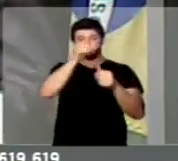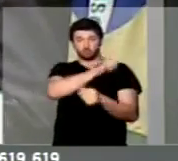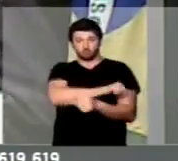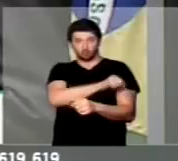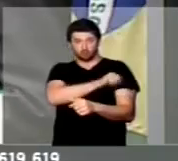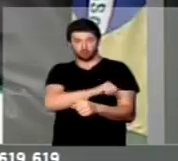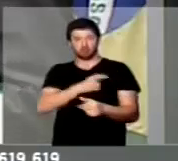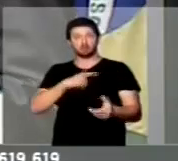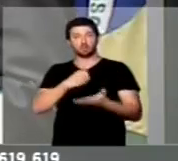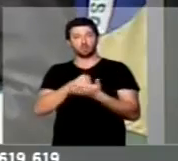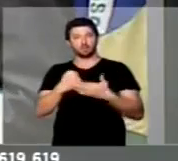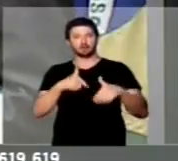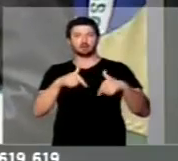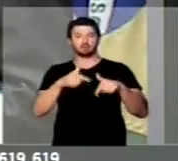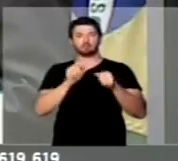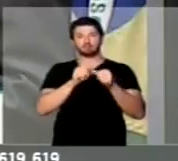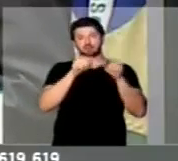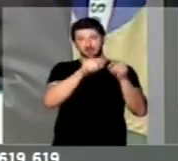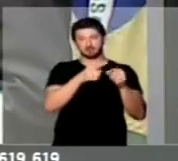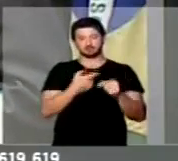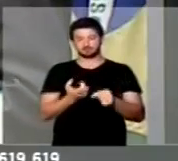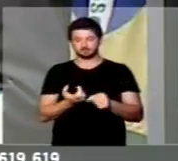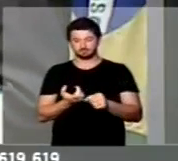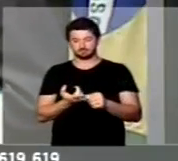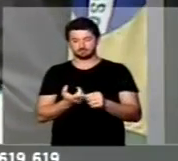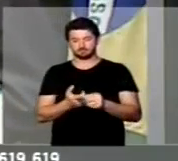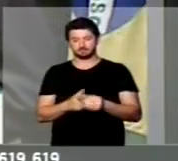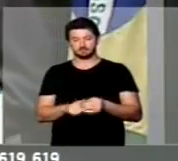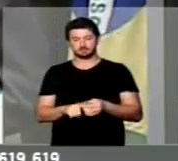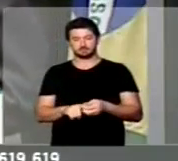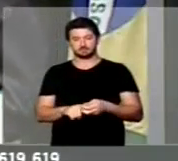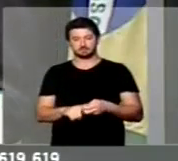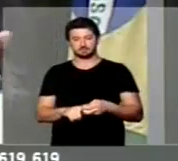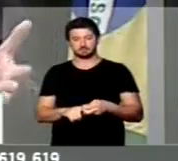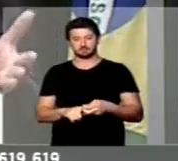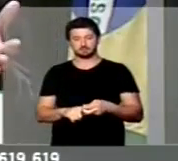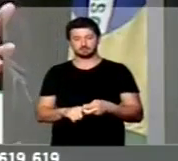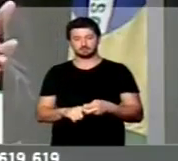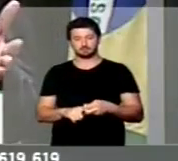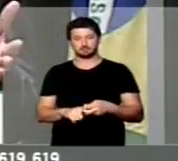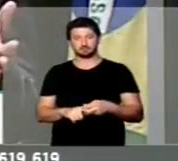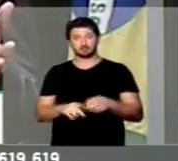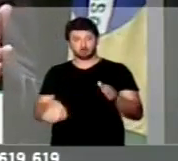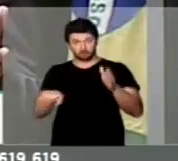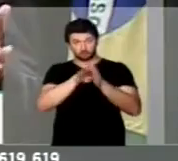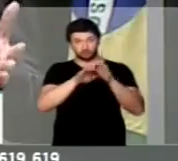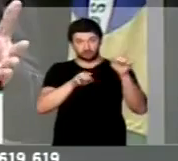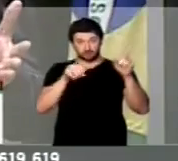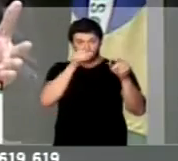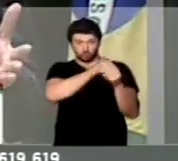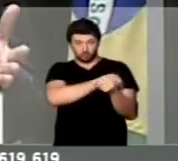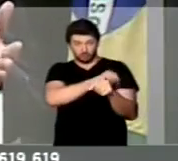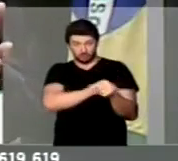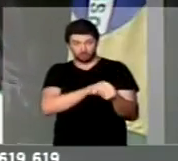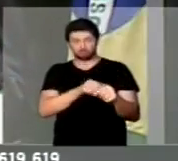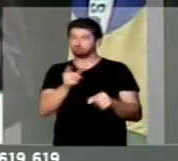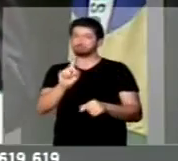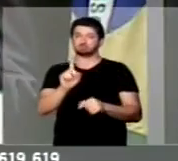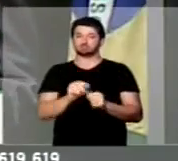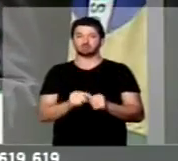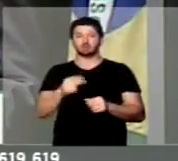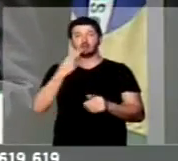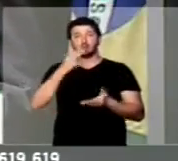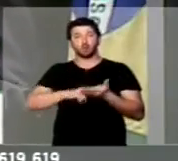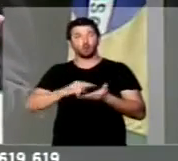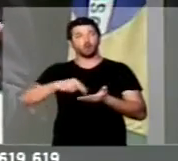onde tinham contratos a ser atendidos. Só que não chegou no Rio de Janeiro os instrumentos deles. Mandou